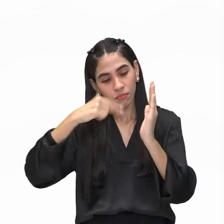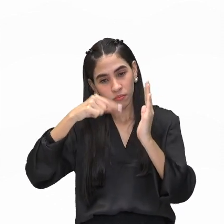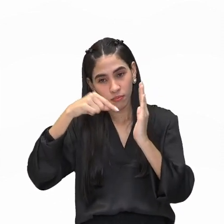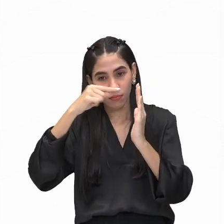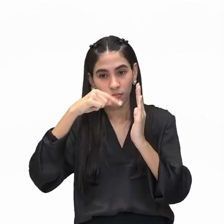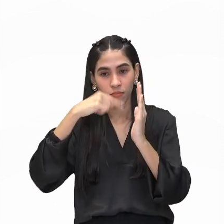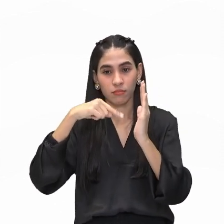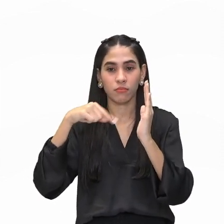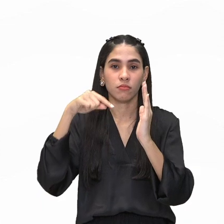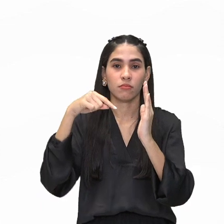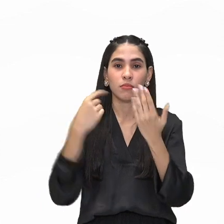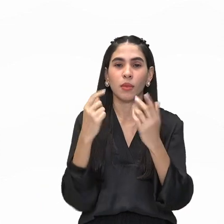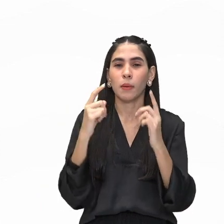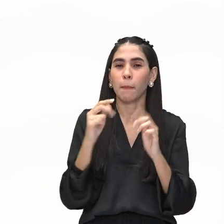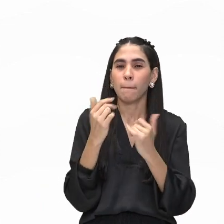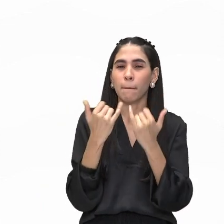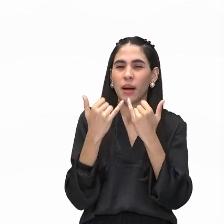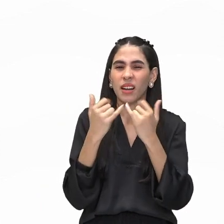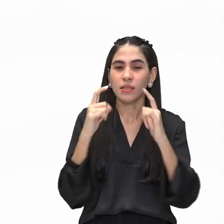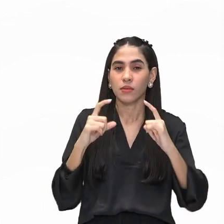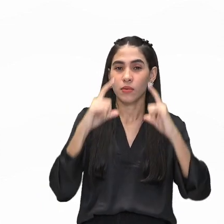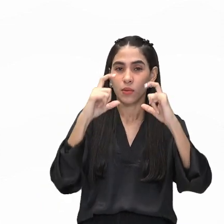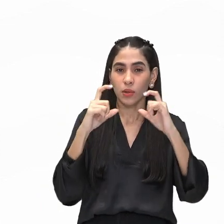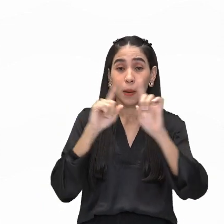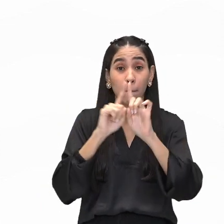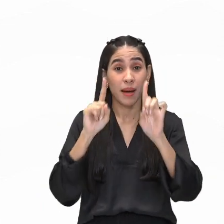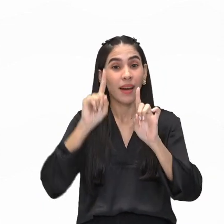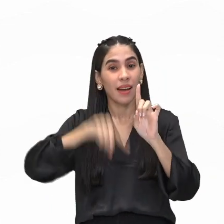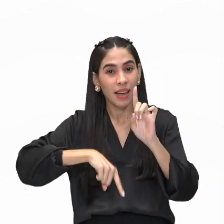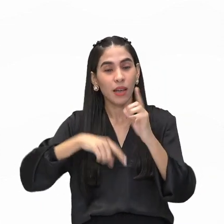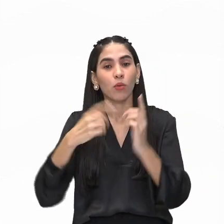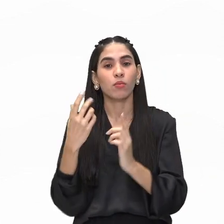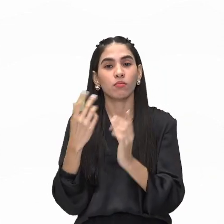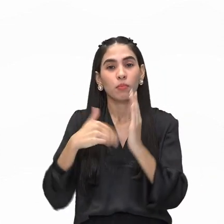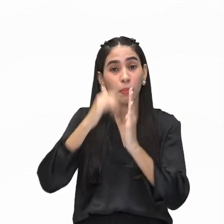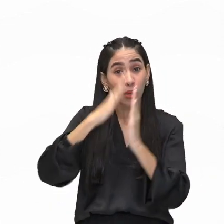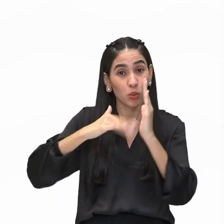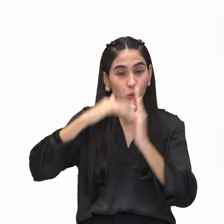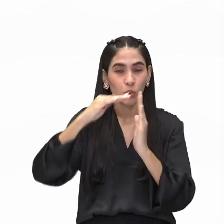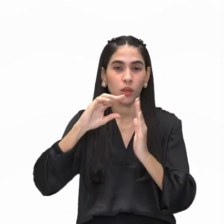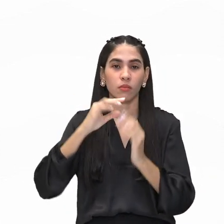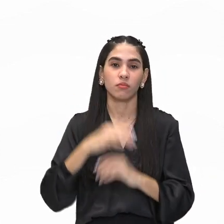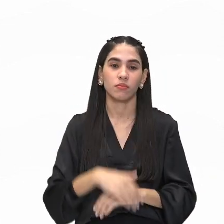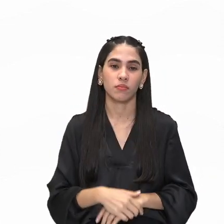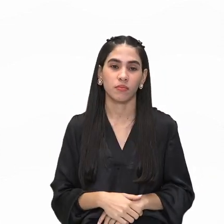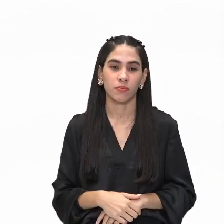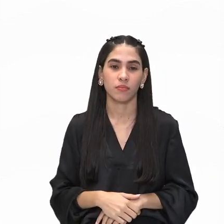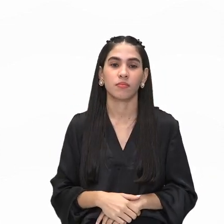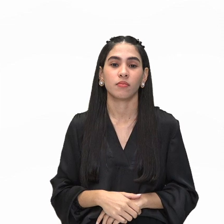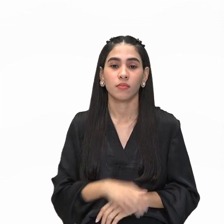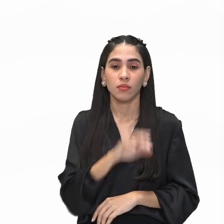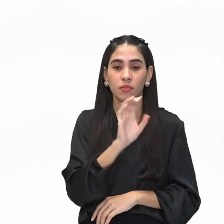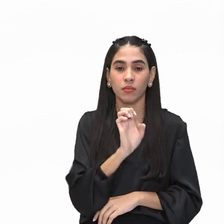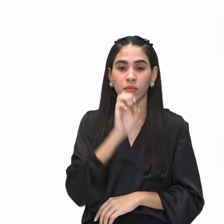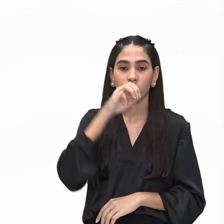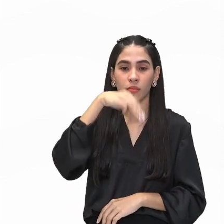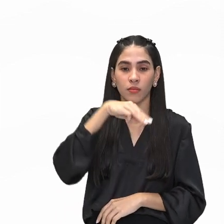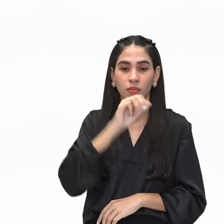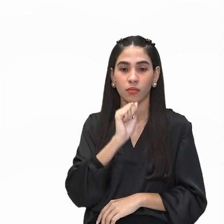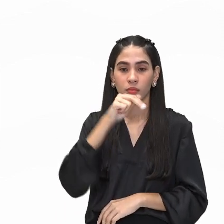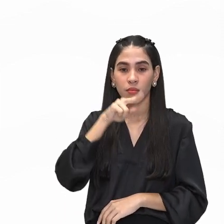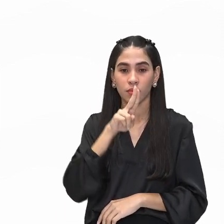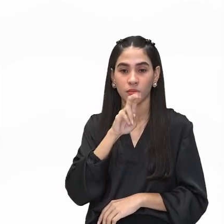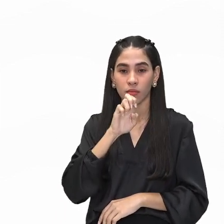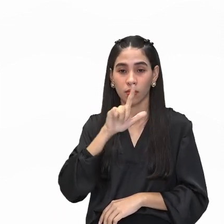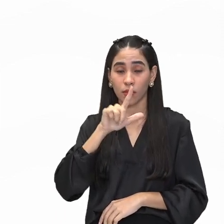fotografia. Mas trata-se de uma pintura ou um desenho. Então, Emanuele Dascanio, ele é um